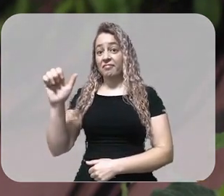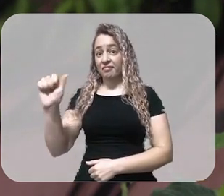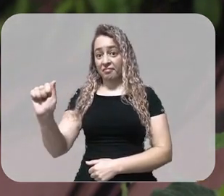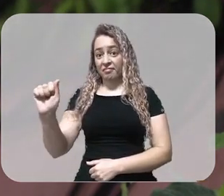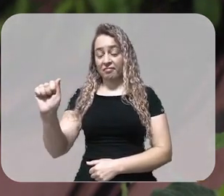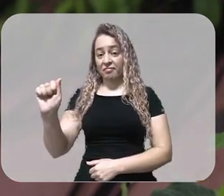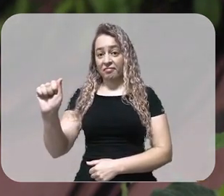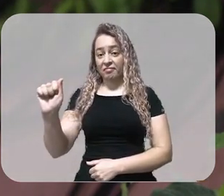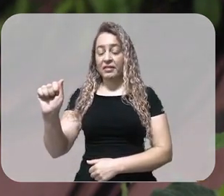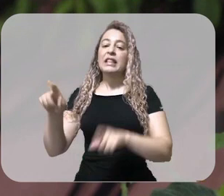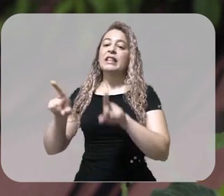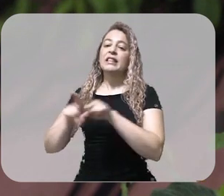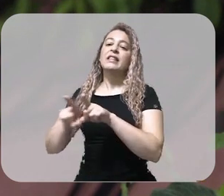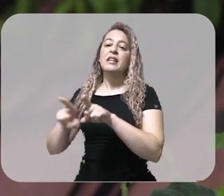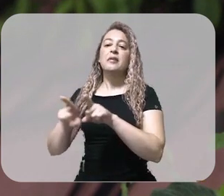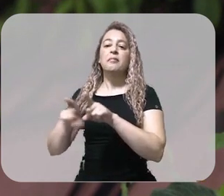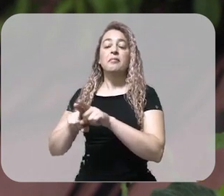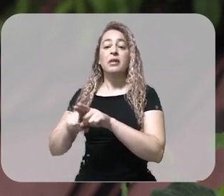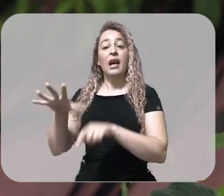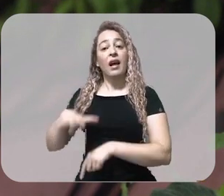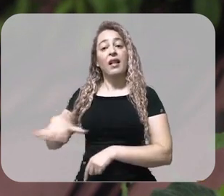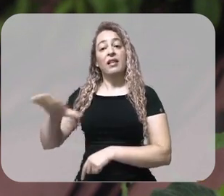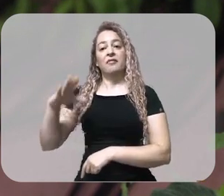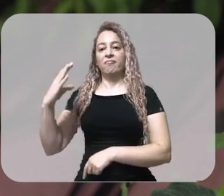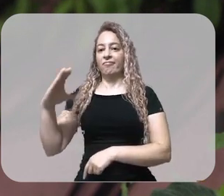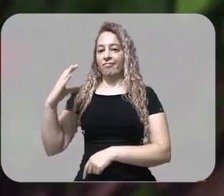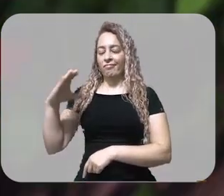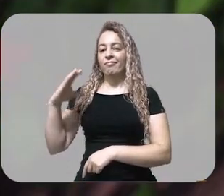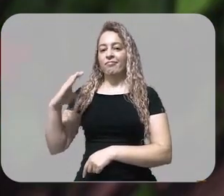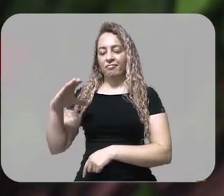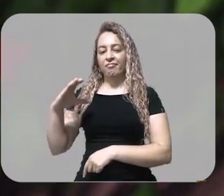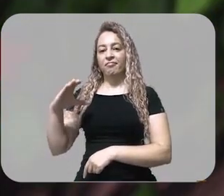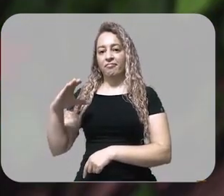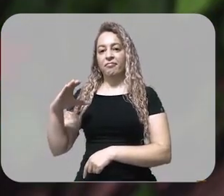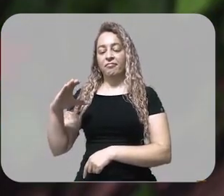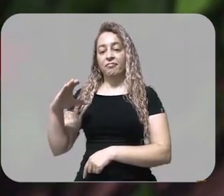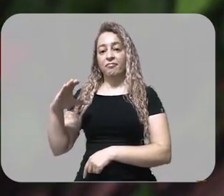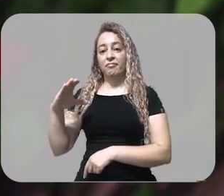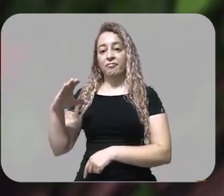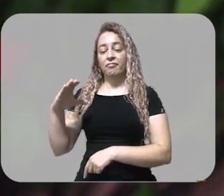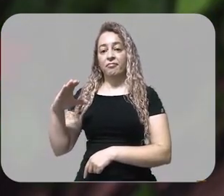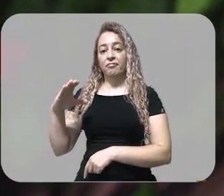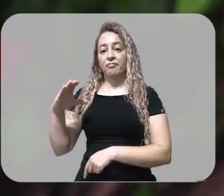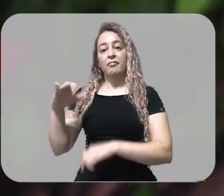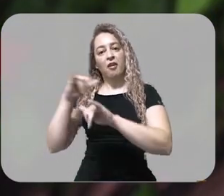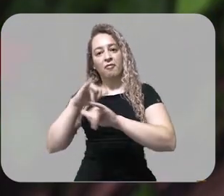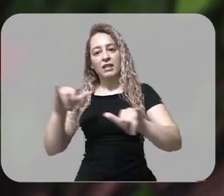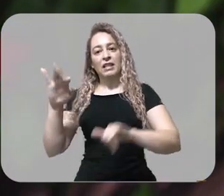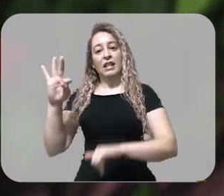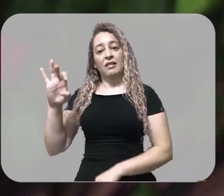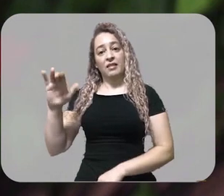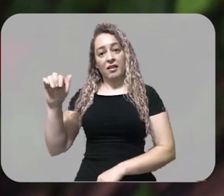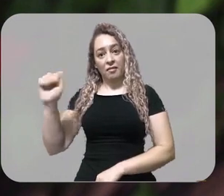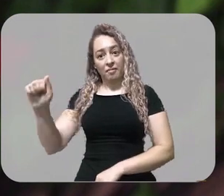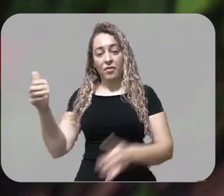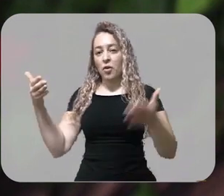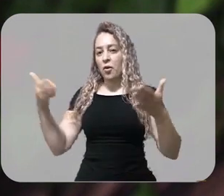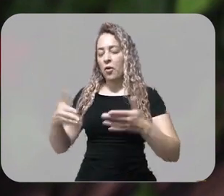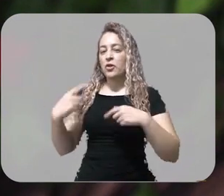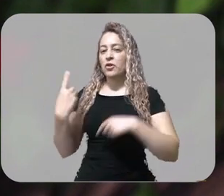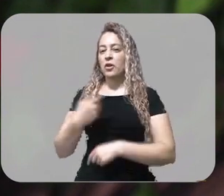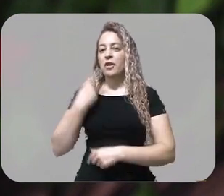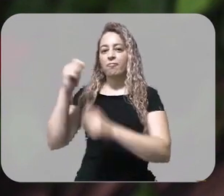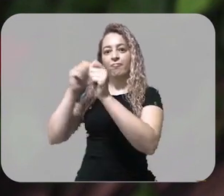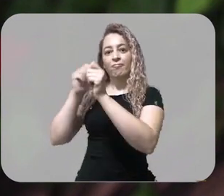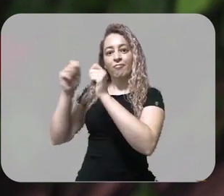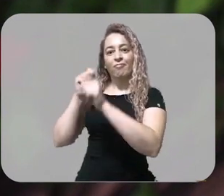espectro autista, como chamam os cientistas atualmente. No Inclua Mundo de hoje, vamos a Miami para entrevistar um dos médicos